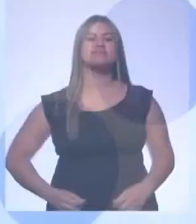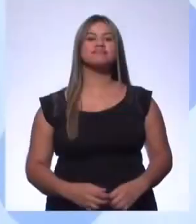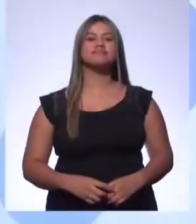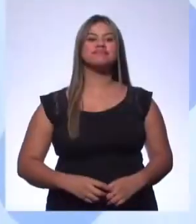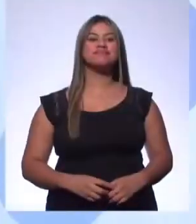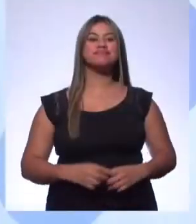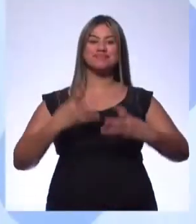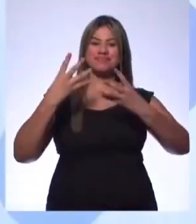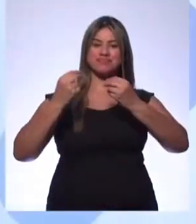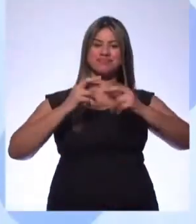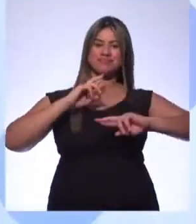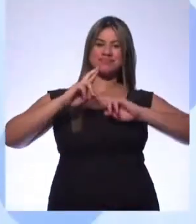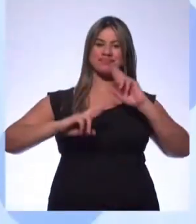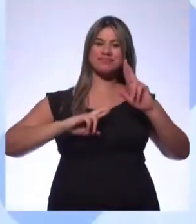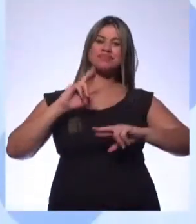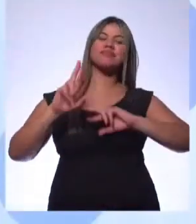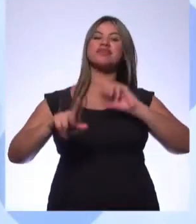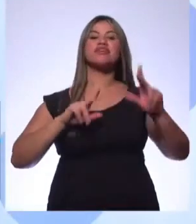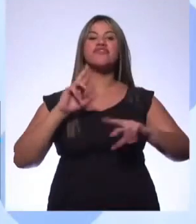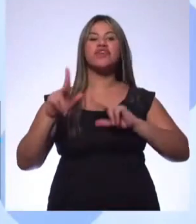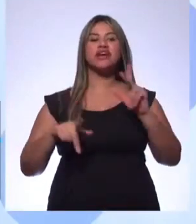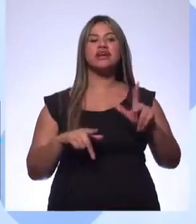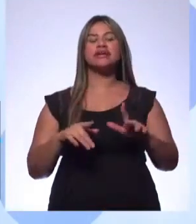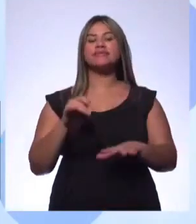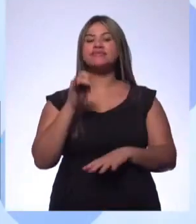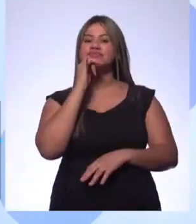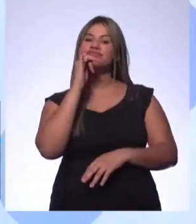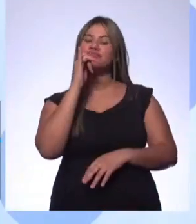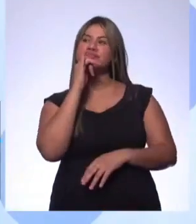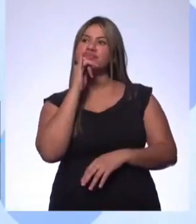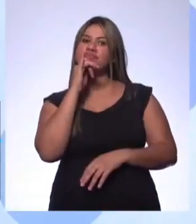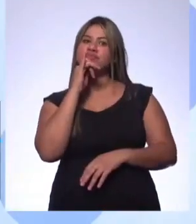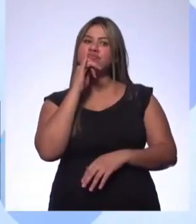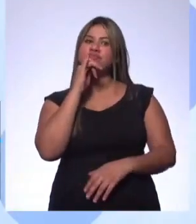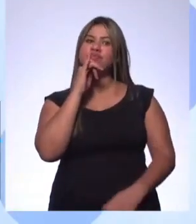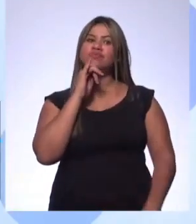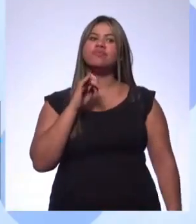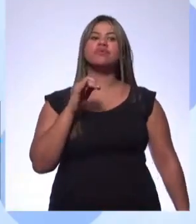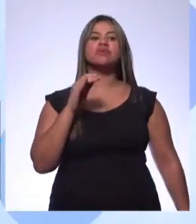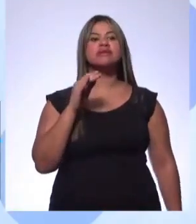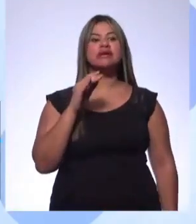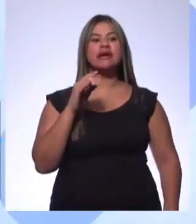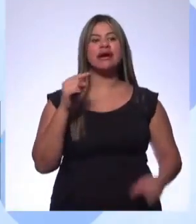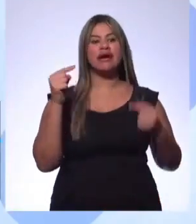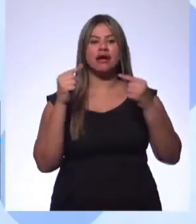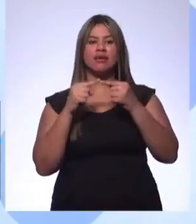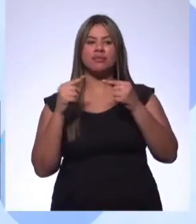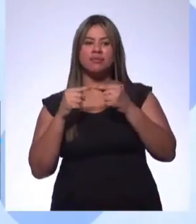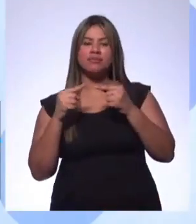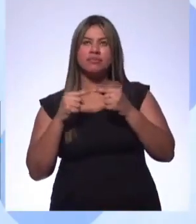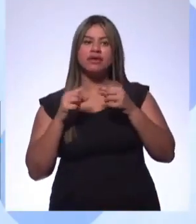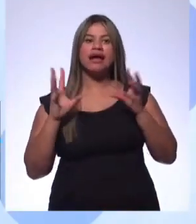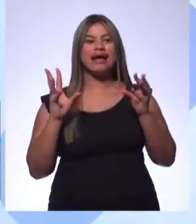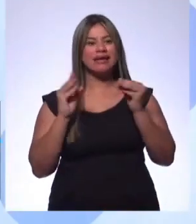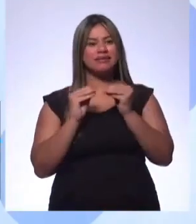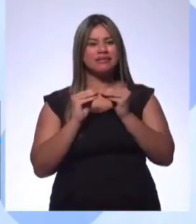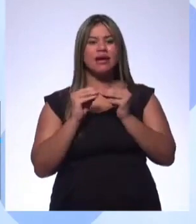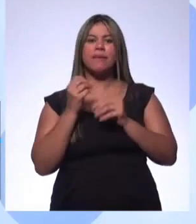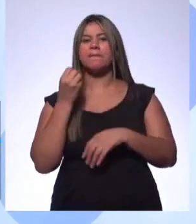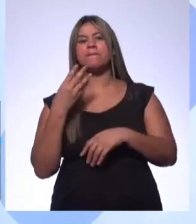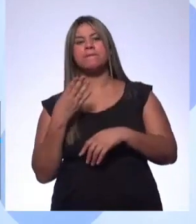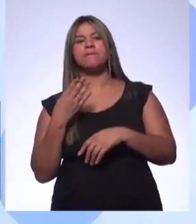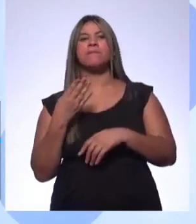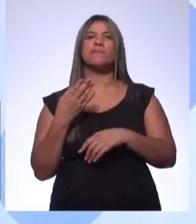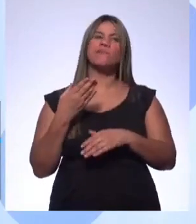Muitas respostas diferentes, né? Por exemplo, sobre ser ou não ser suficiente, alguns alunos dizendo